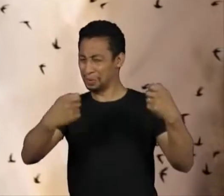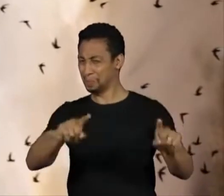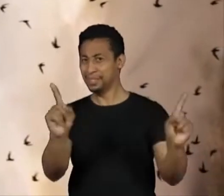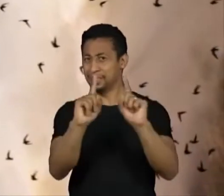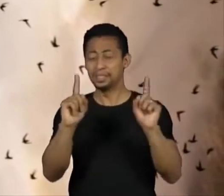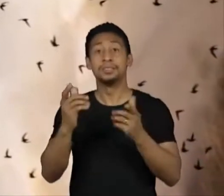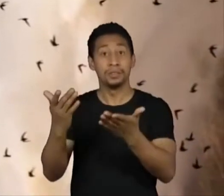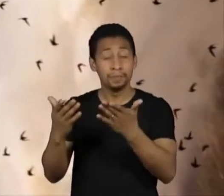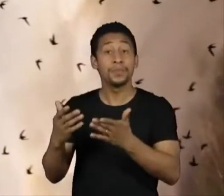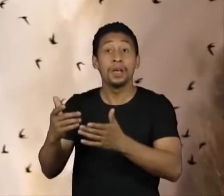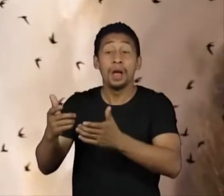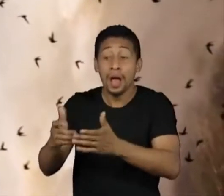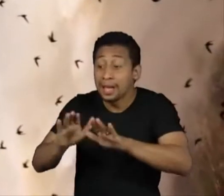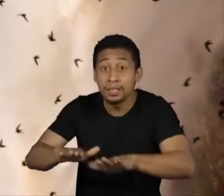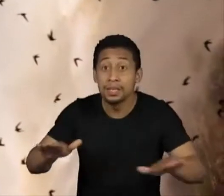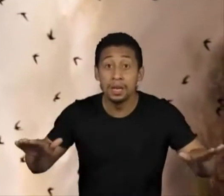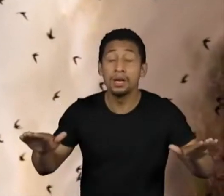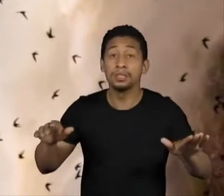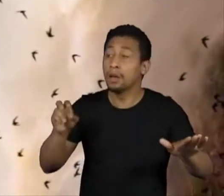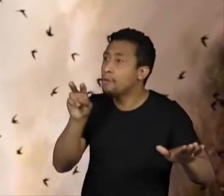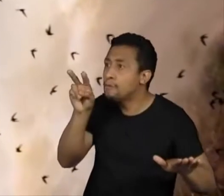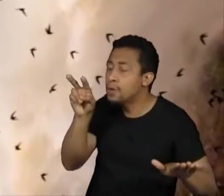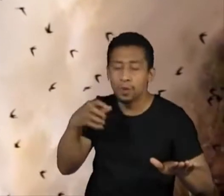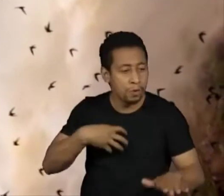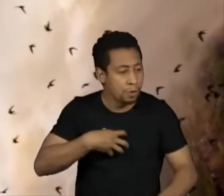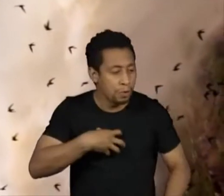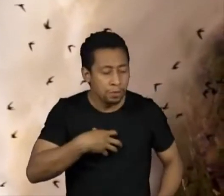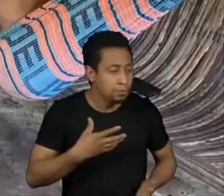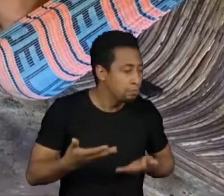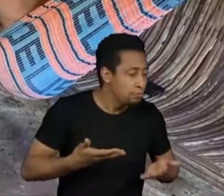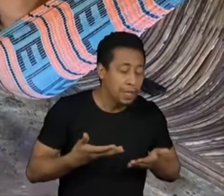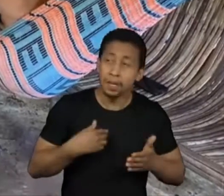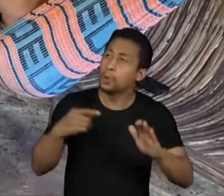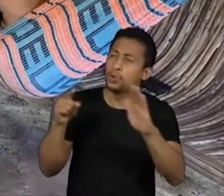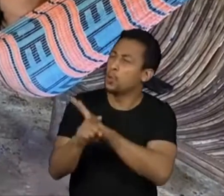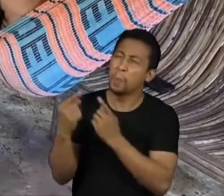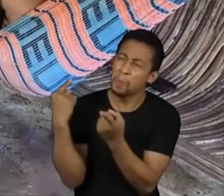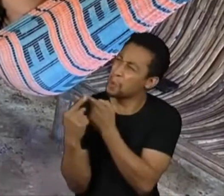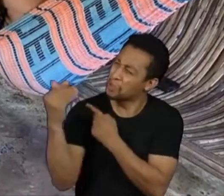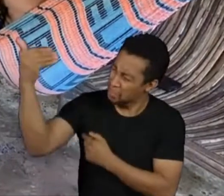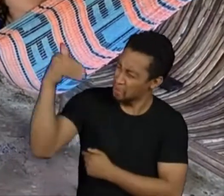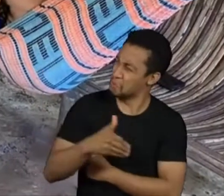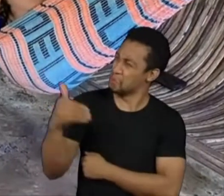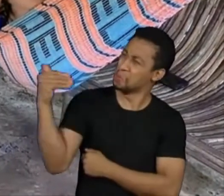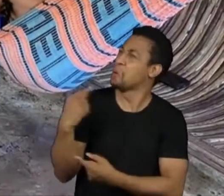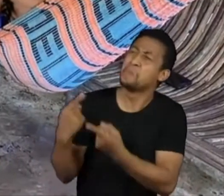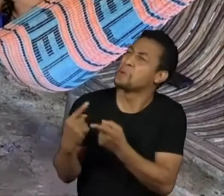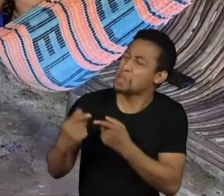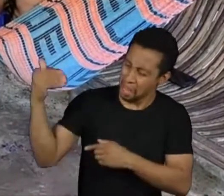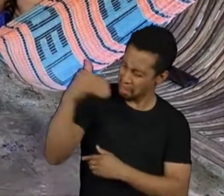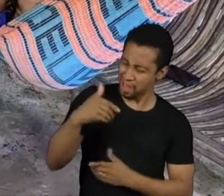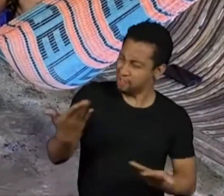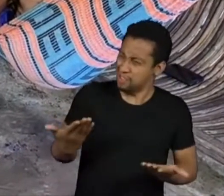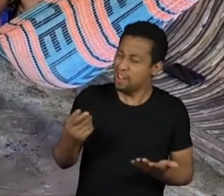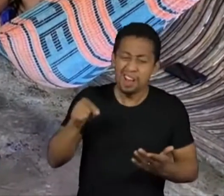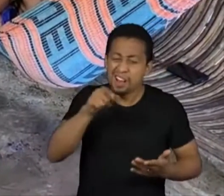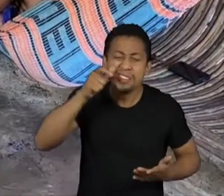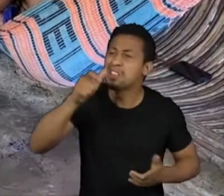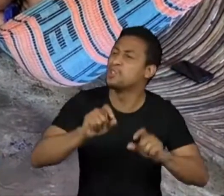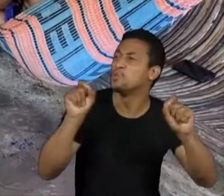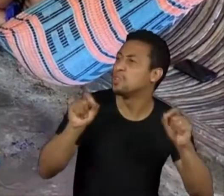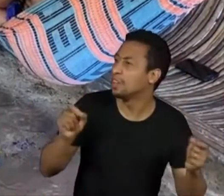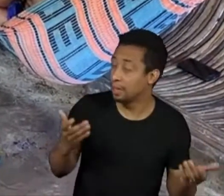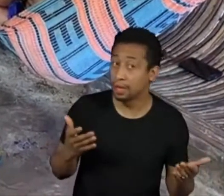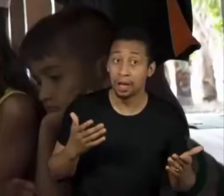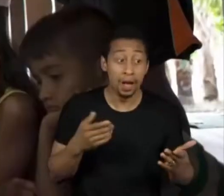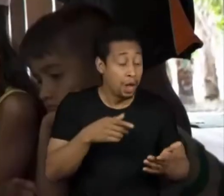interessante? E foi nesse momento que o meu coração tocou e eu não só entendi que eu tinha que trazer a floresta para